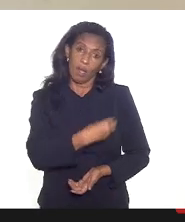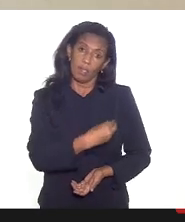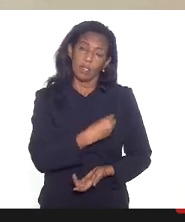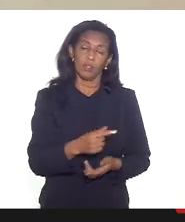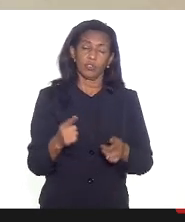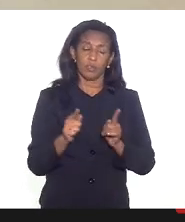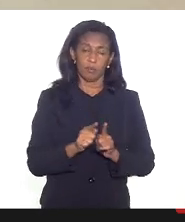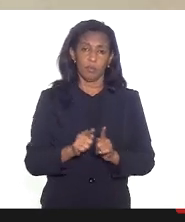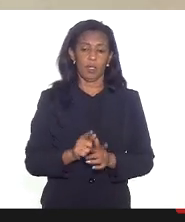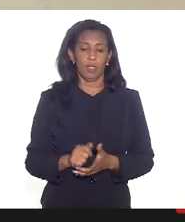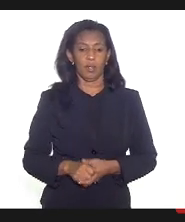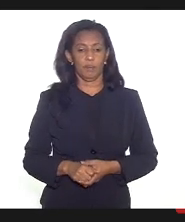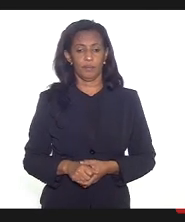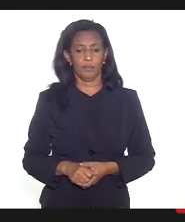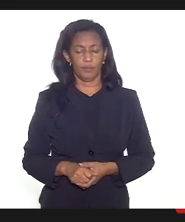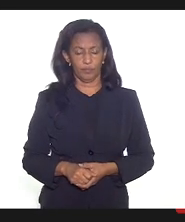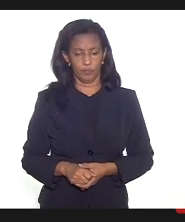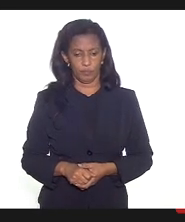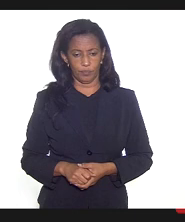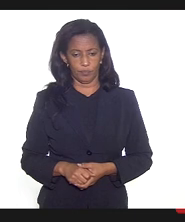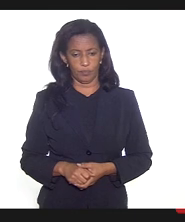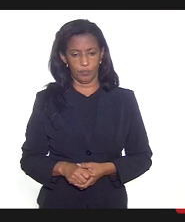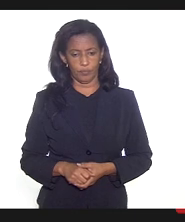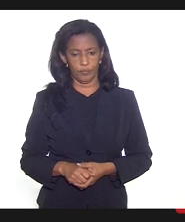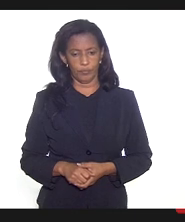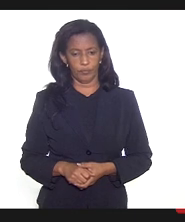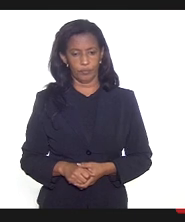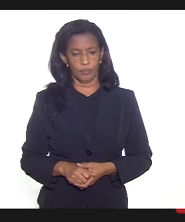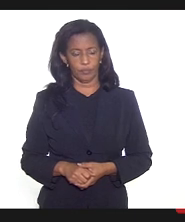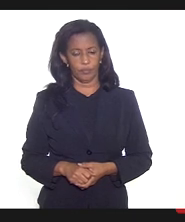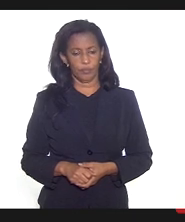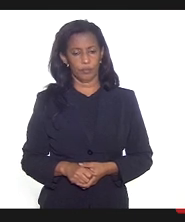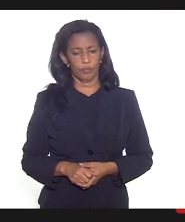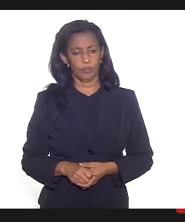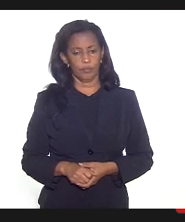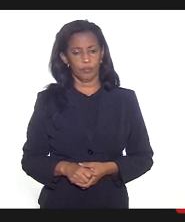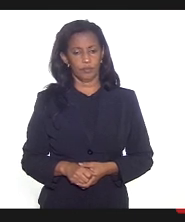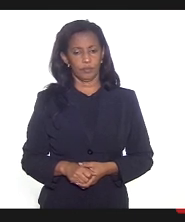doutor Mário doutor Mário